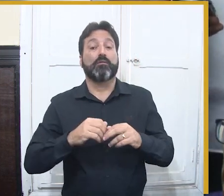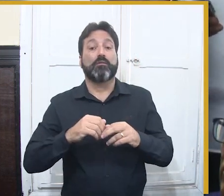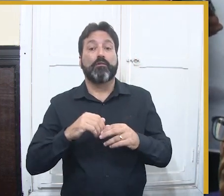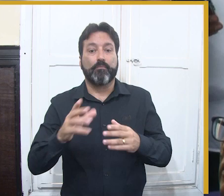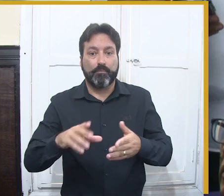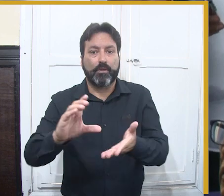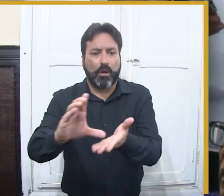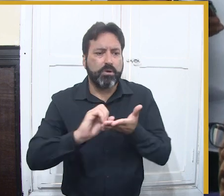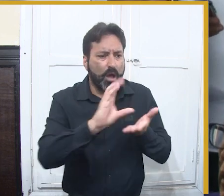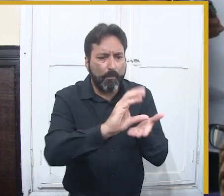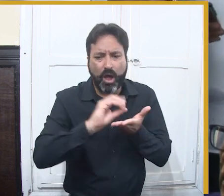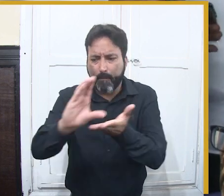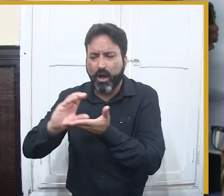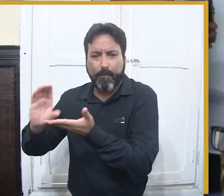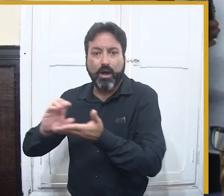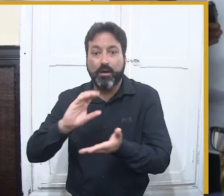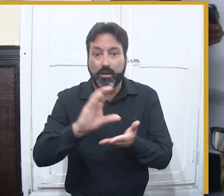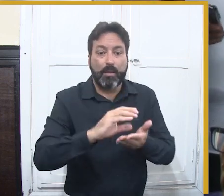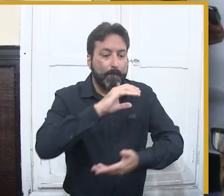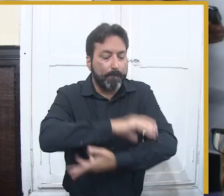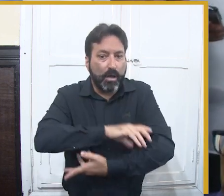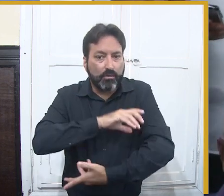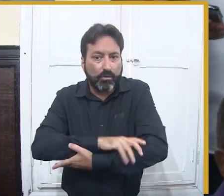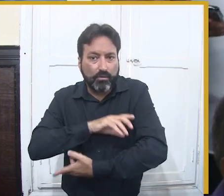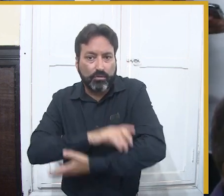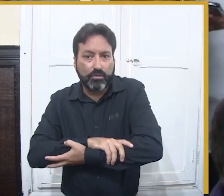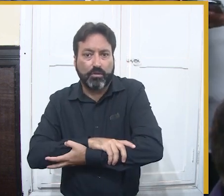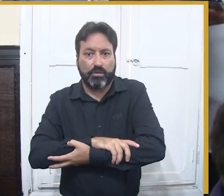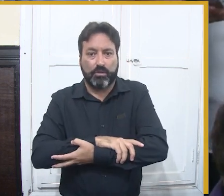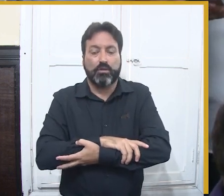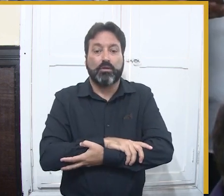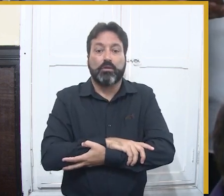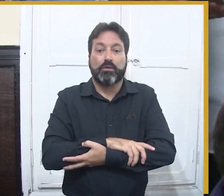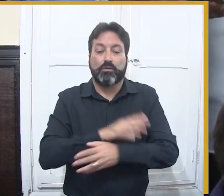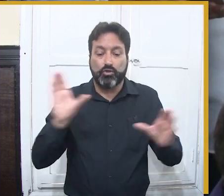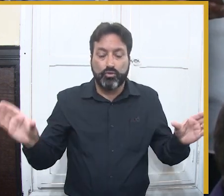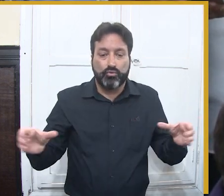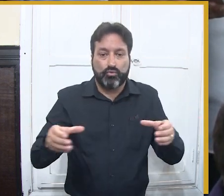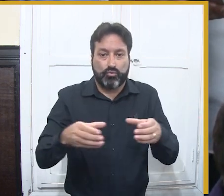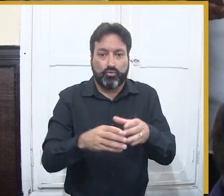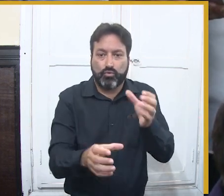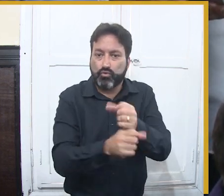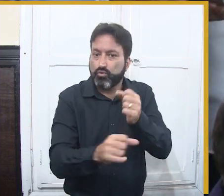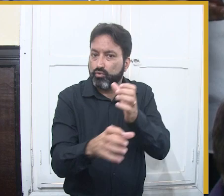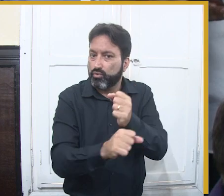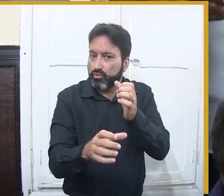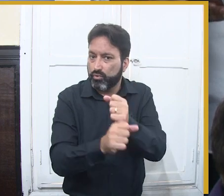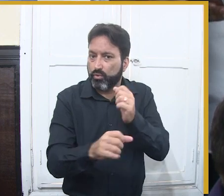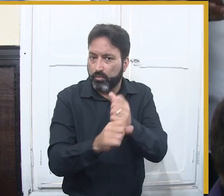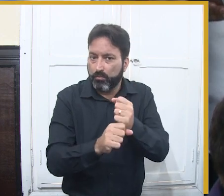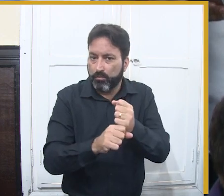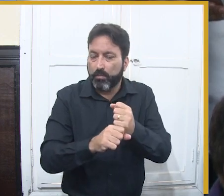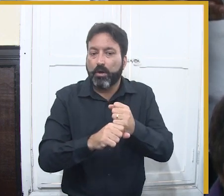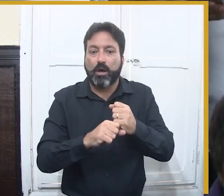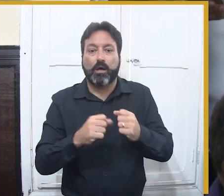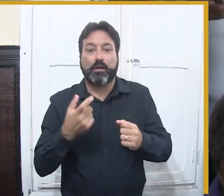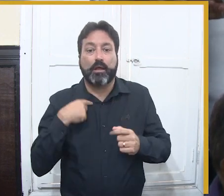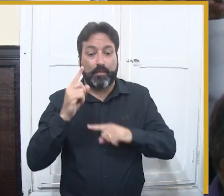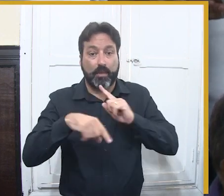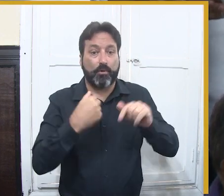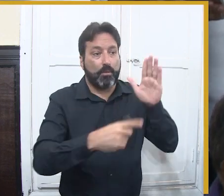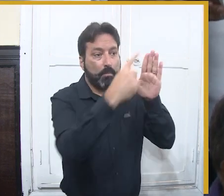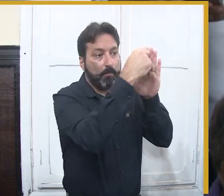lógica de 1% do faturamento para cada edição já licitada. Então, 1% do faturamento do